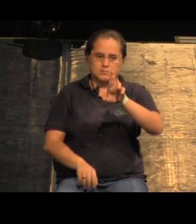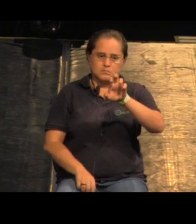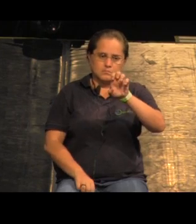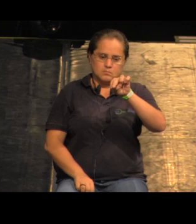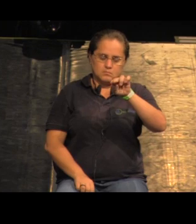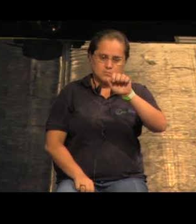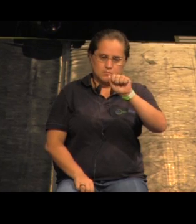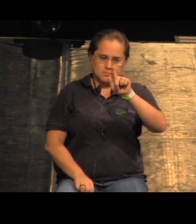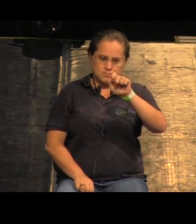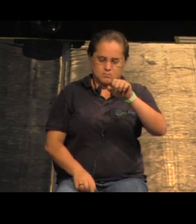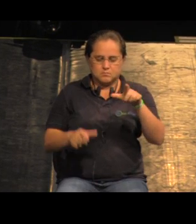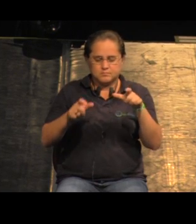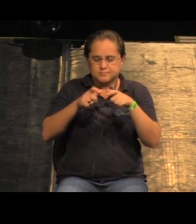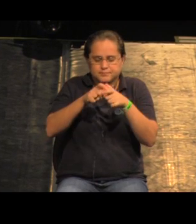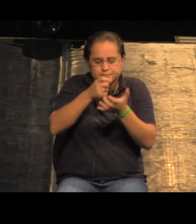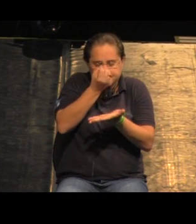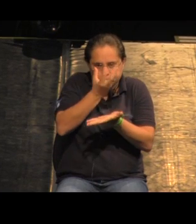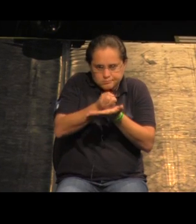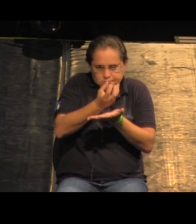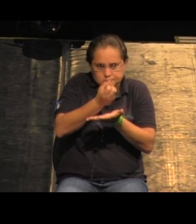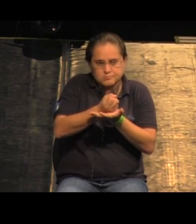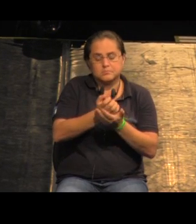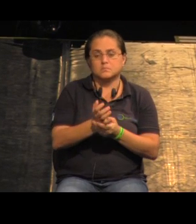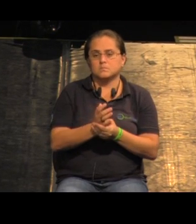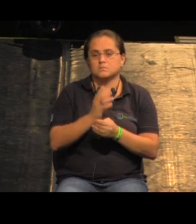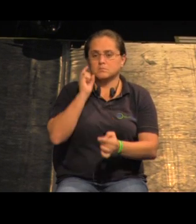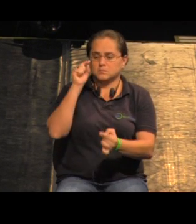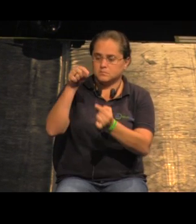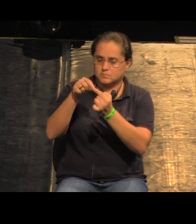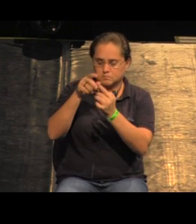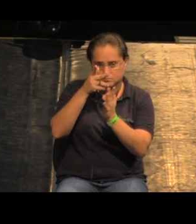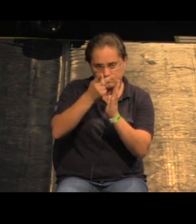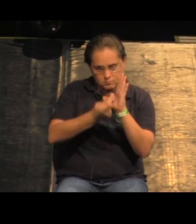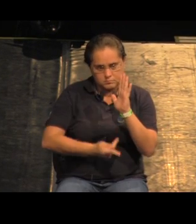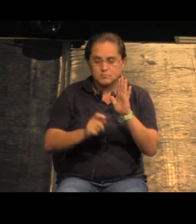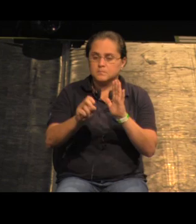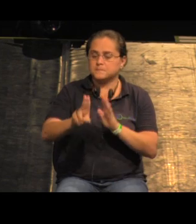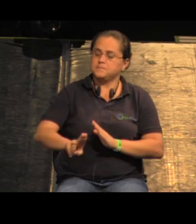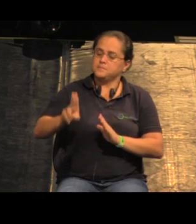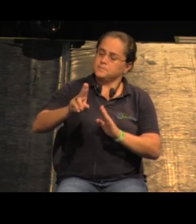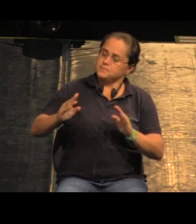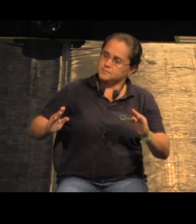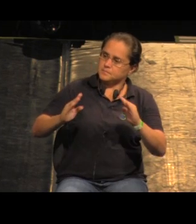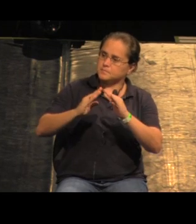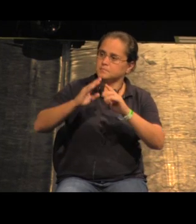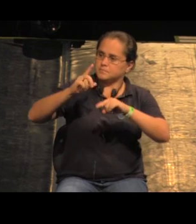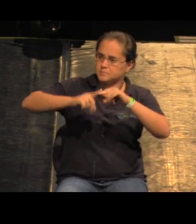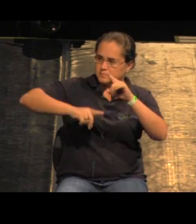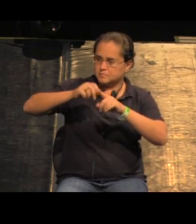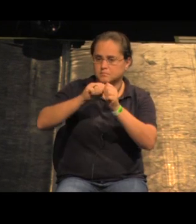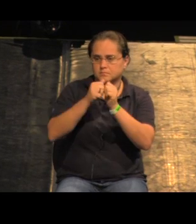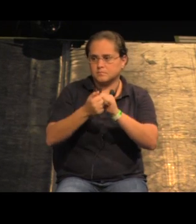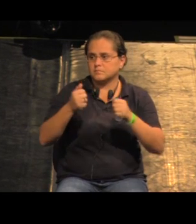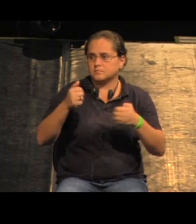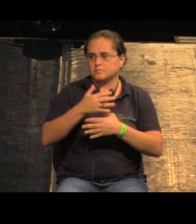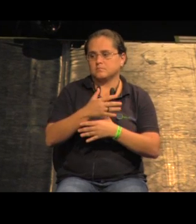apesar de ser chamado um projeto habitacional o objetivo desse projeto é usar a moradia como ferramenta de qualificação